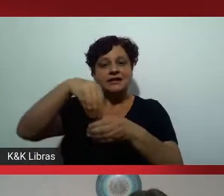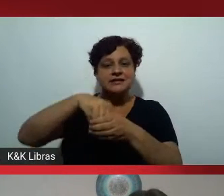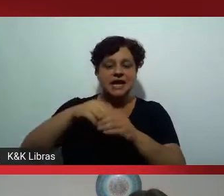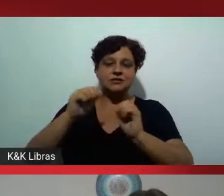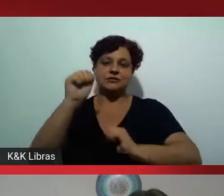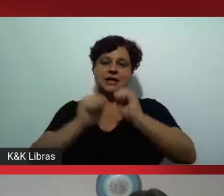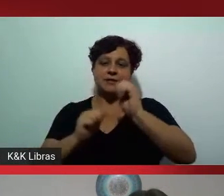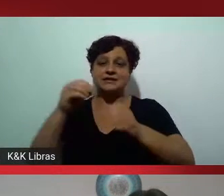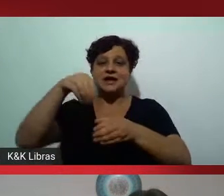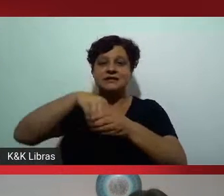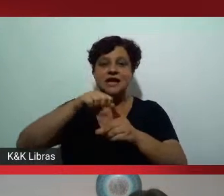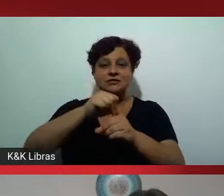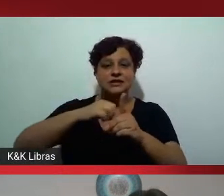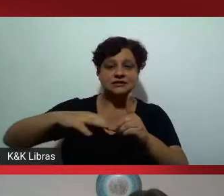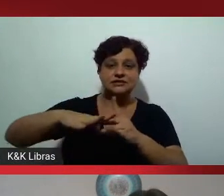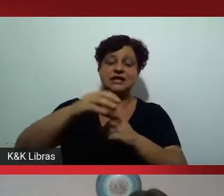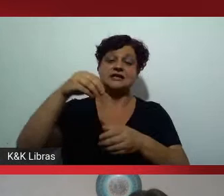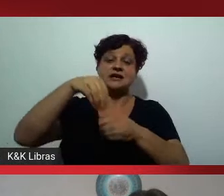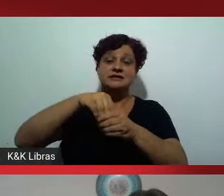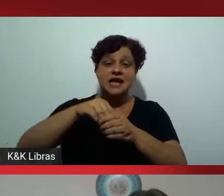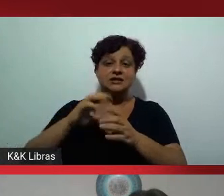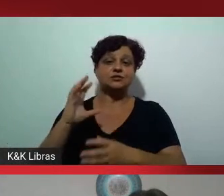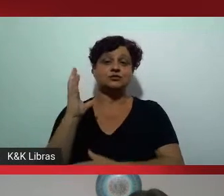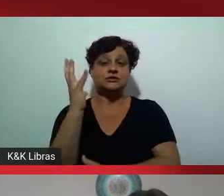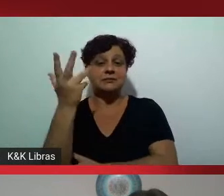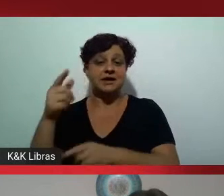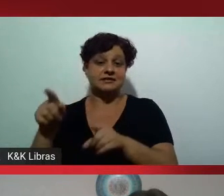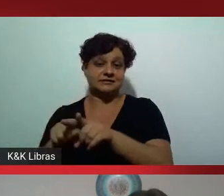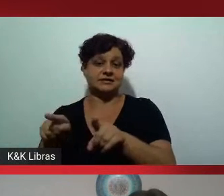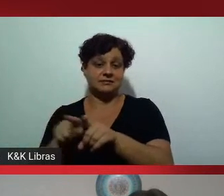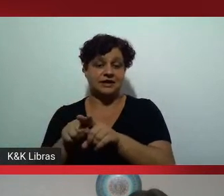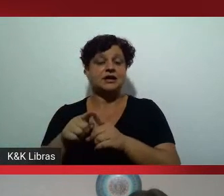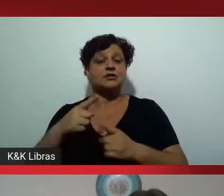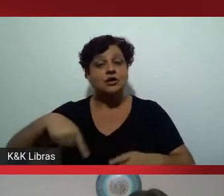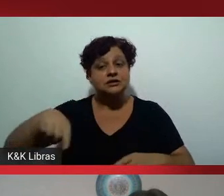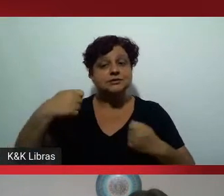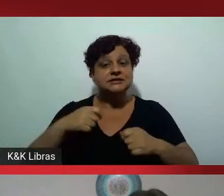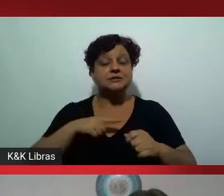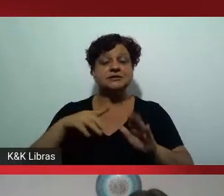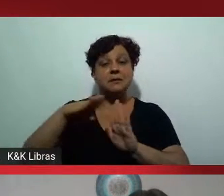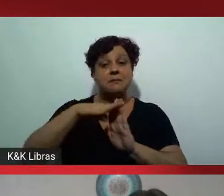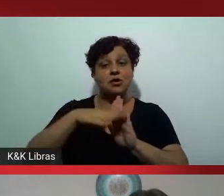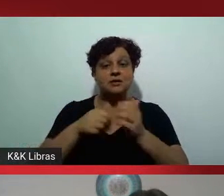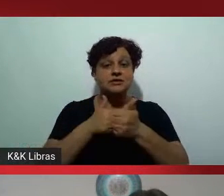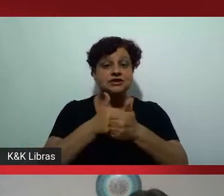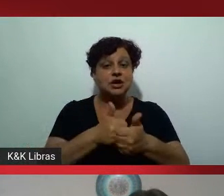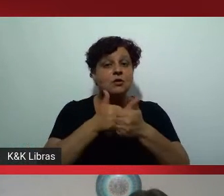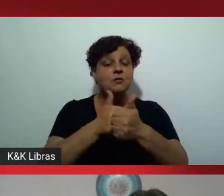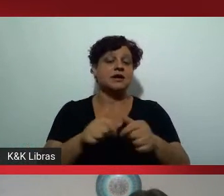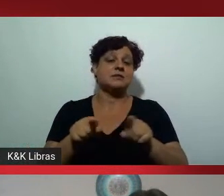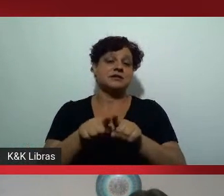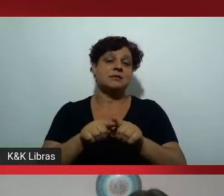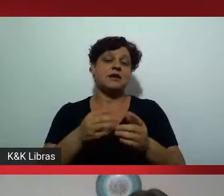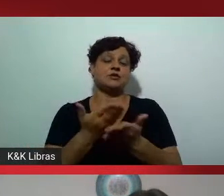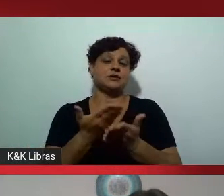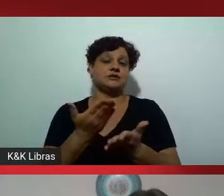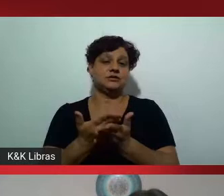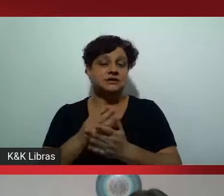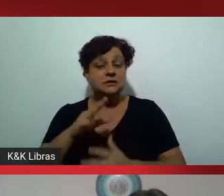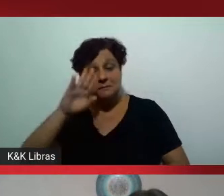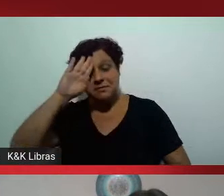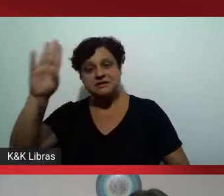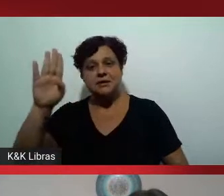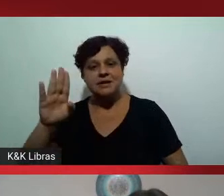institucional contra o racismo ambiental também e nós precisamos ter cada vez mais programas de acompanhamento dos estudantes